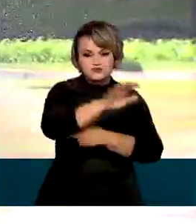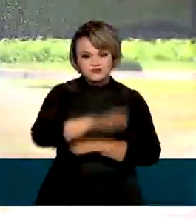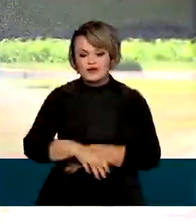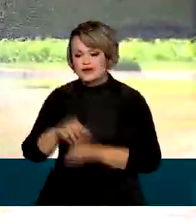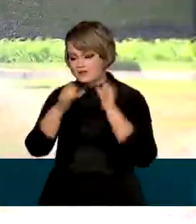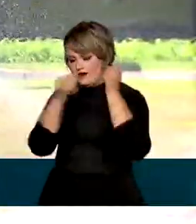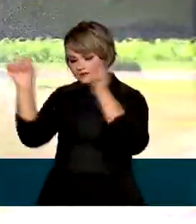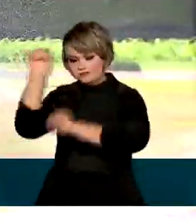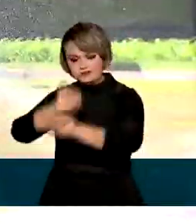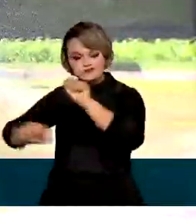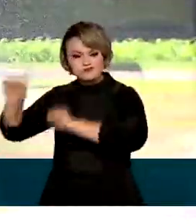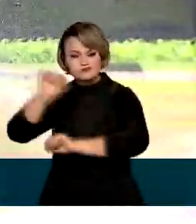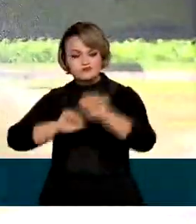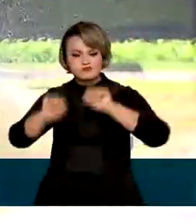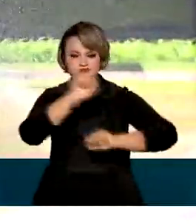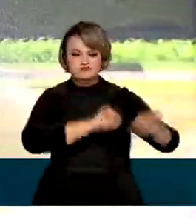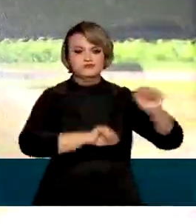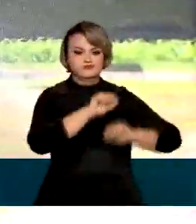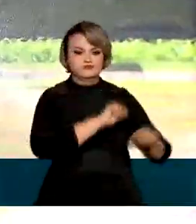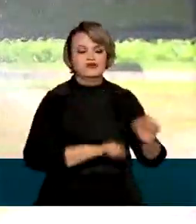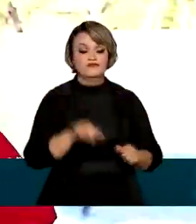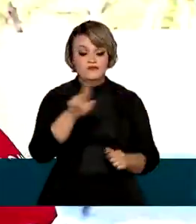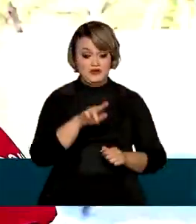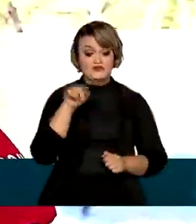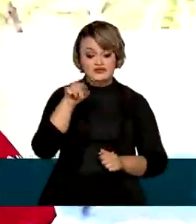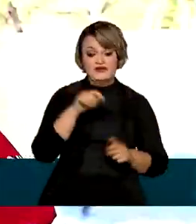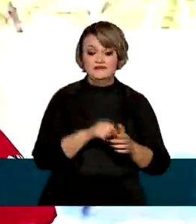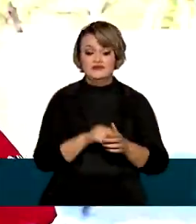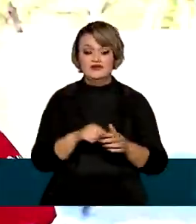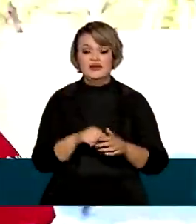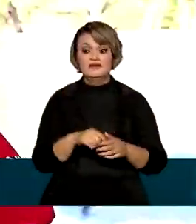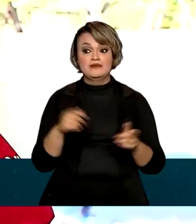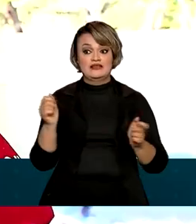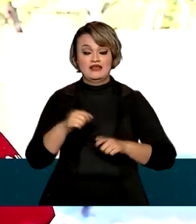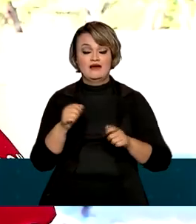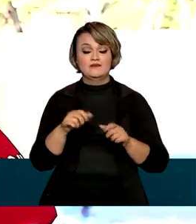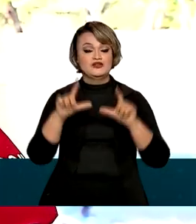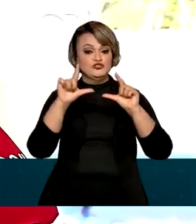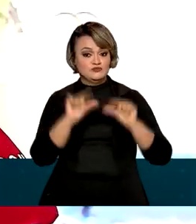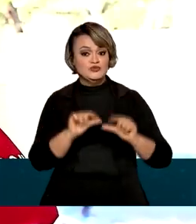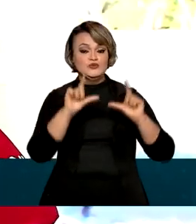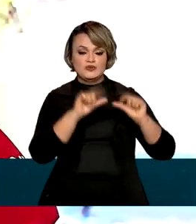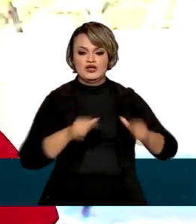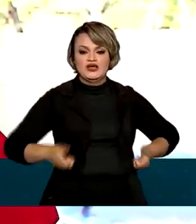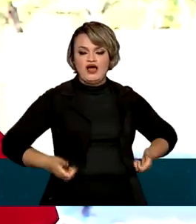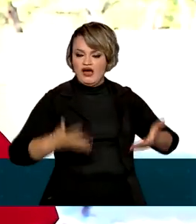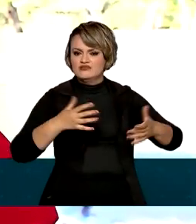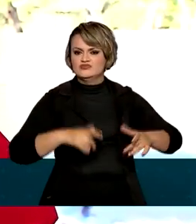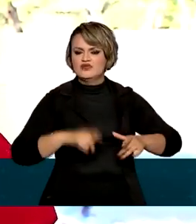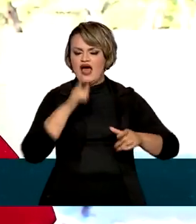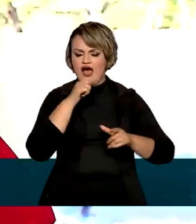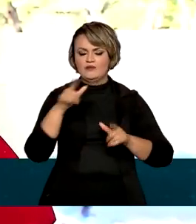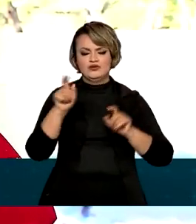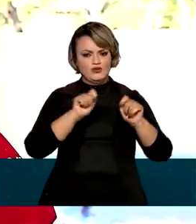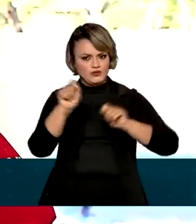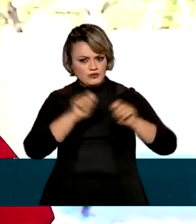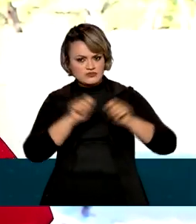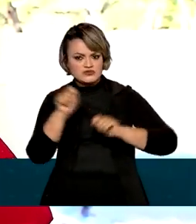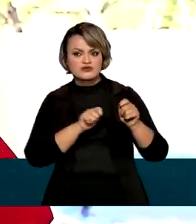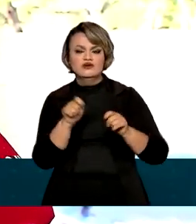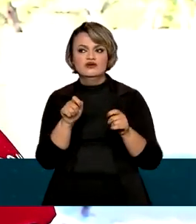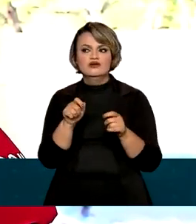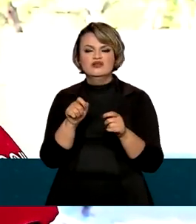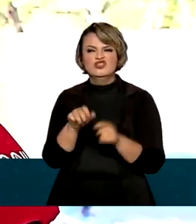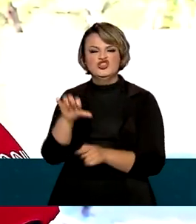Palácio do Planalto e da irrigação da sua jardinagem. Ela vem, na verdade, propiciando uma redução de consumo, uma economia na ordem de quase